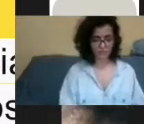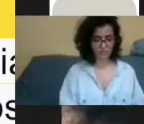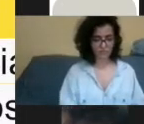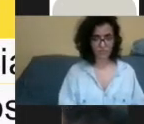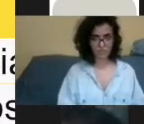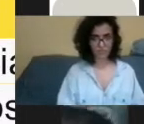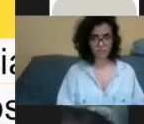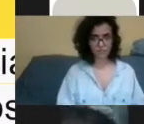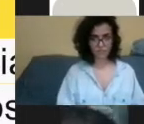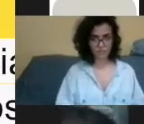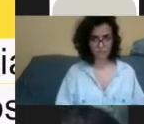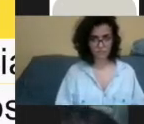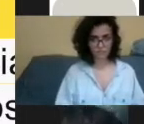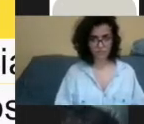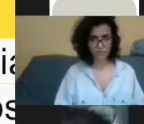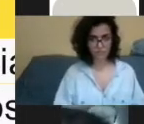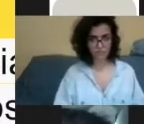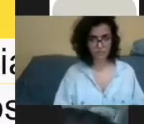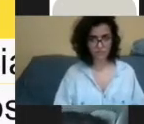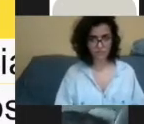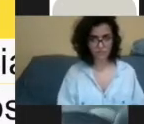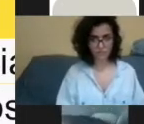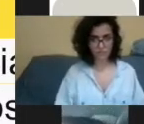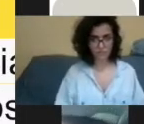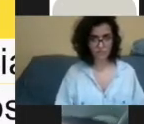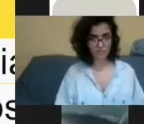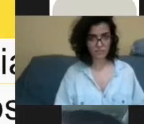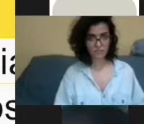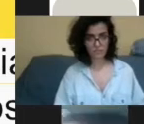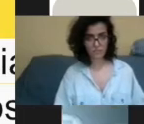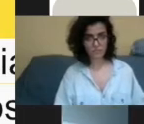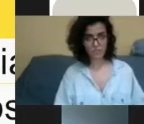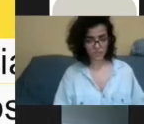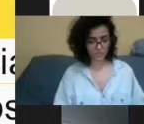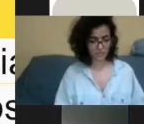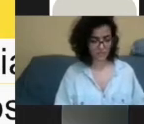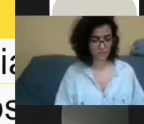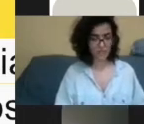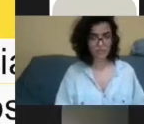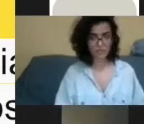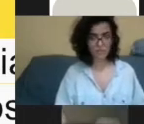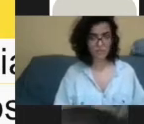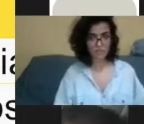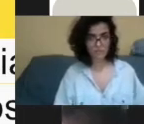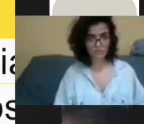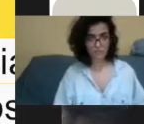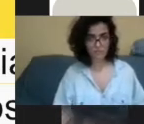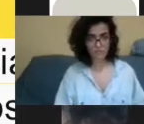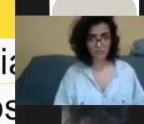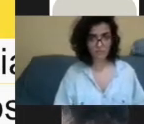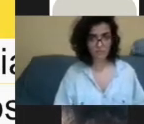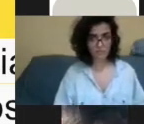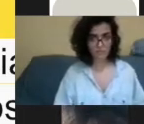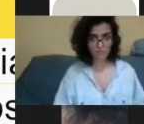Então, a primeira coisa é, assim, o que é acessibilidade comunicacional, né? É oferecer recursos que promovam independência e autonomia